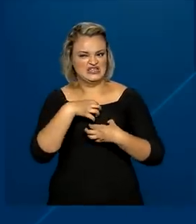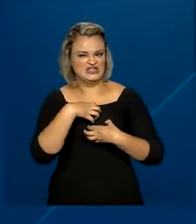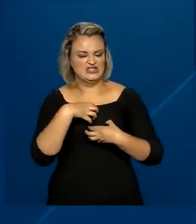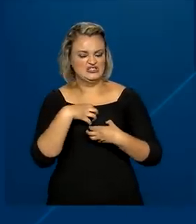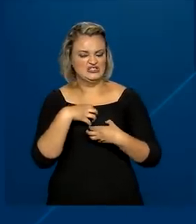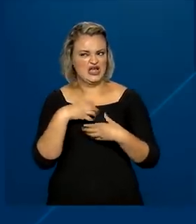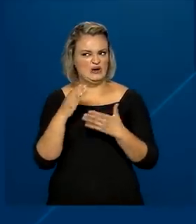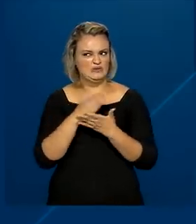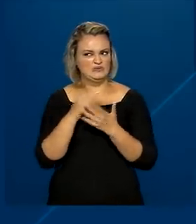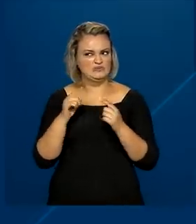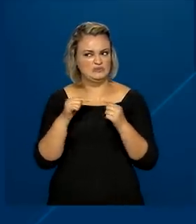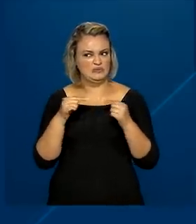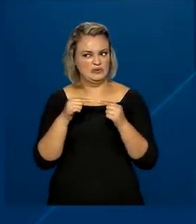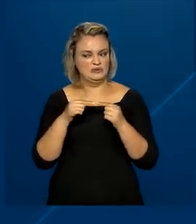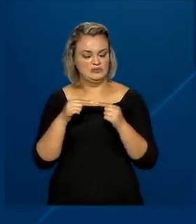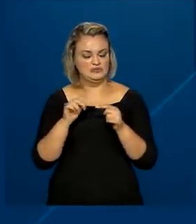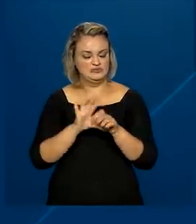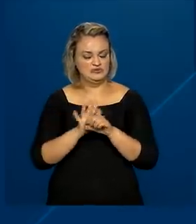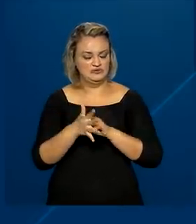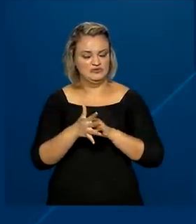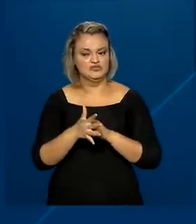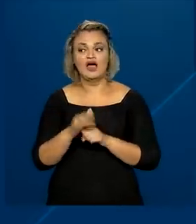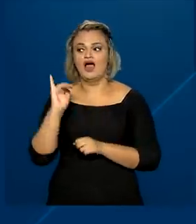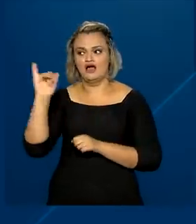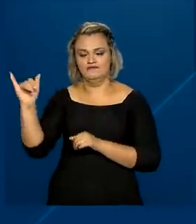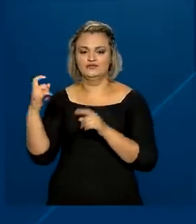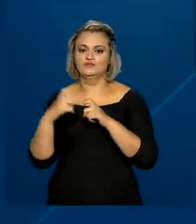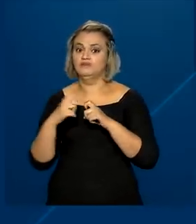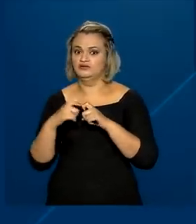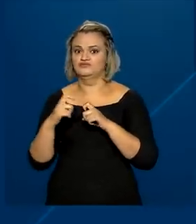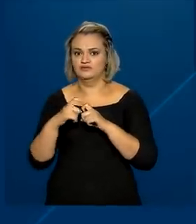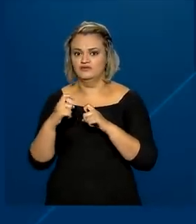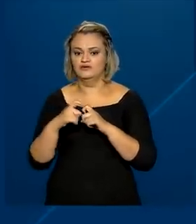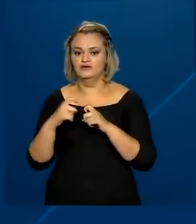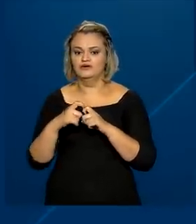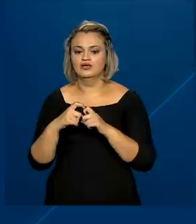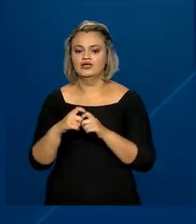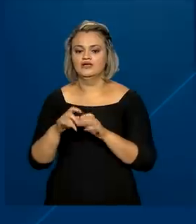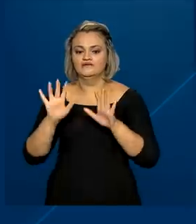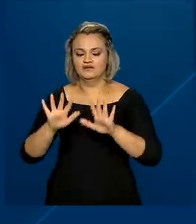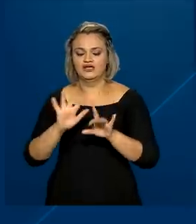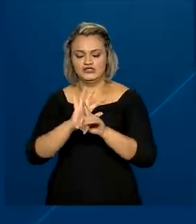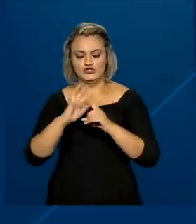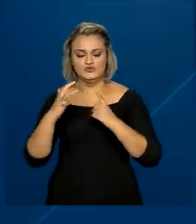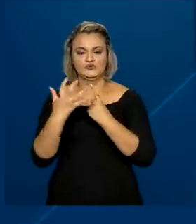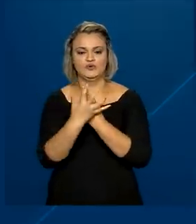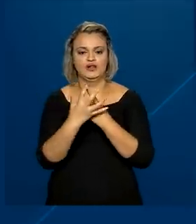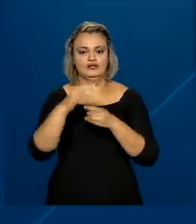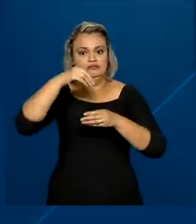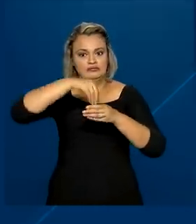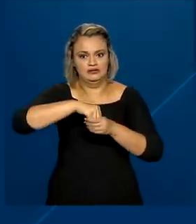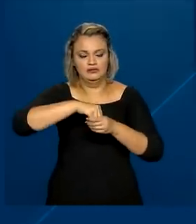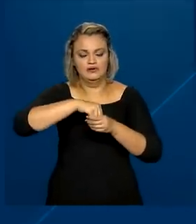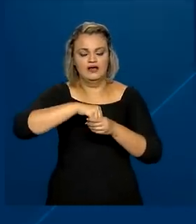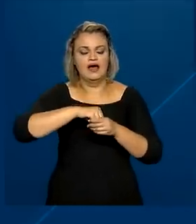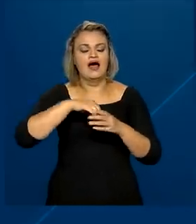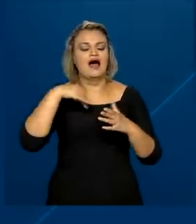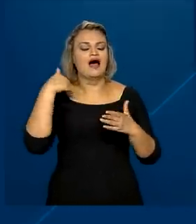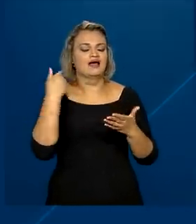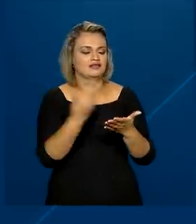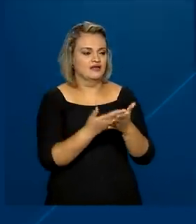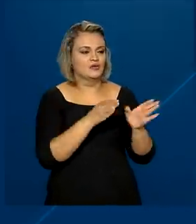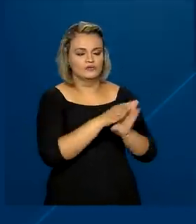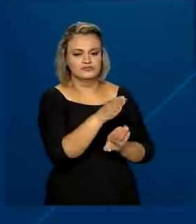devem comunicar à equipe médica sobre o quadro clínico e permanecer isolados na cabine até nova